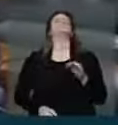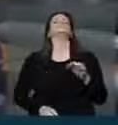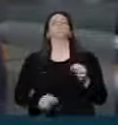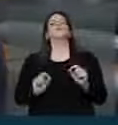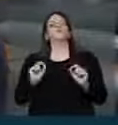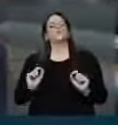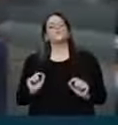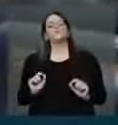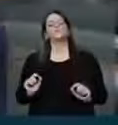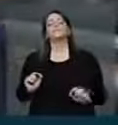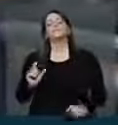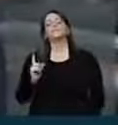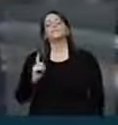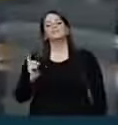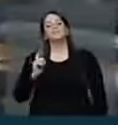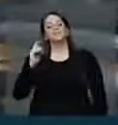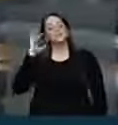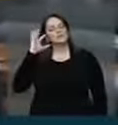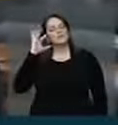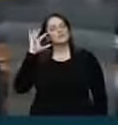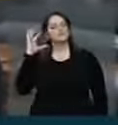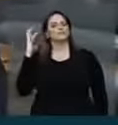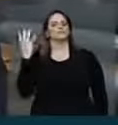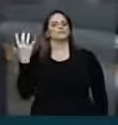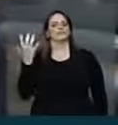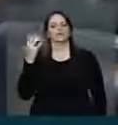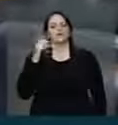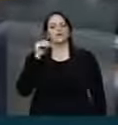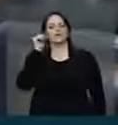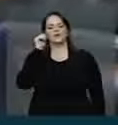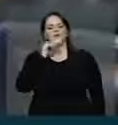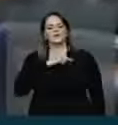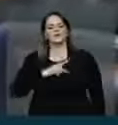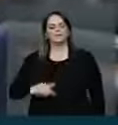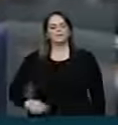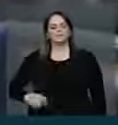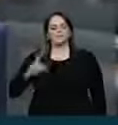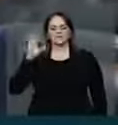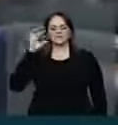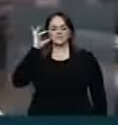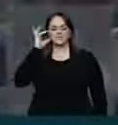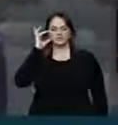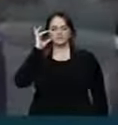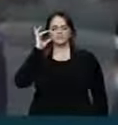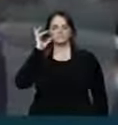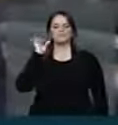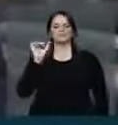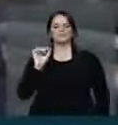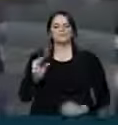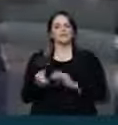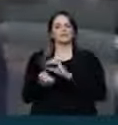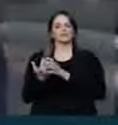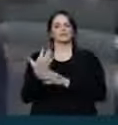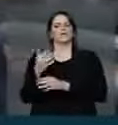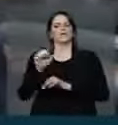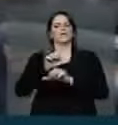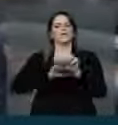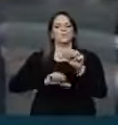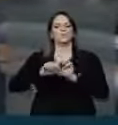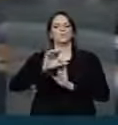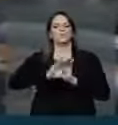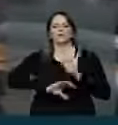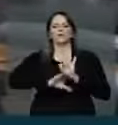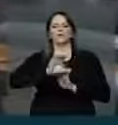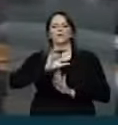decisão monocrática da República de criar, alterar o currículo dos